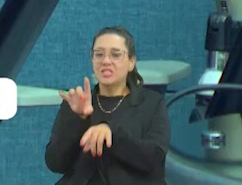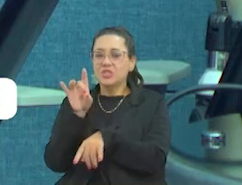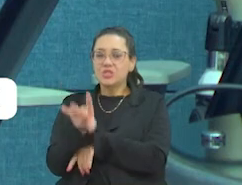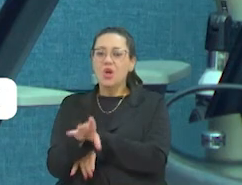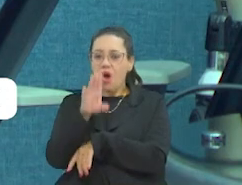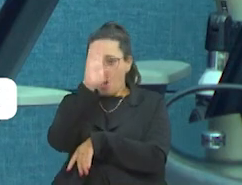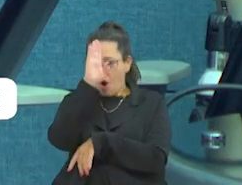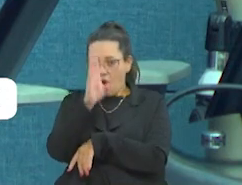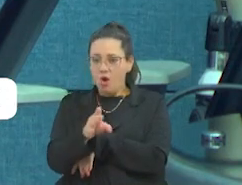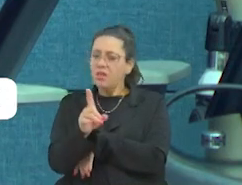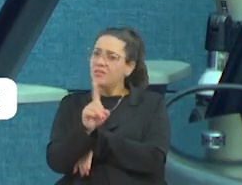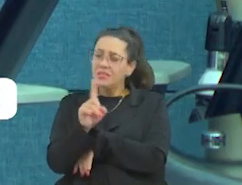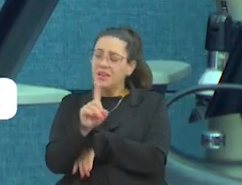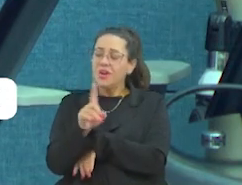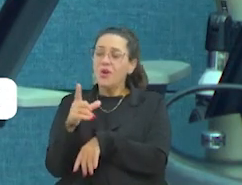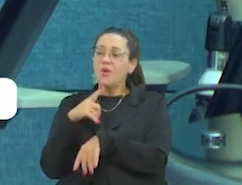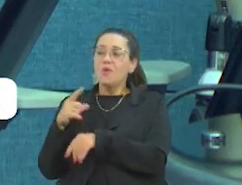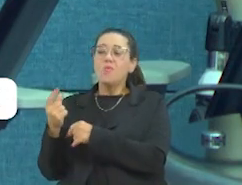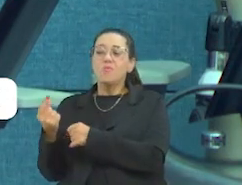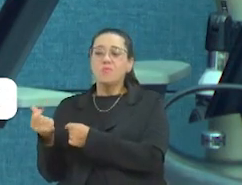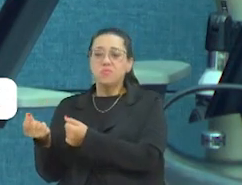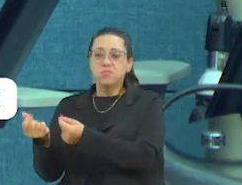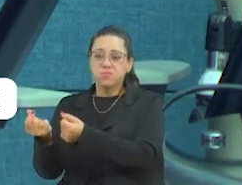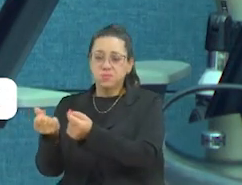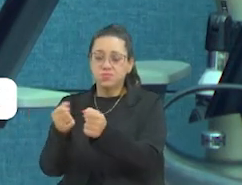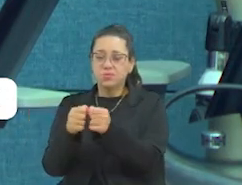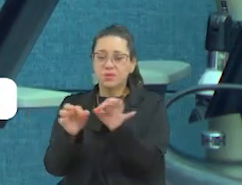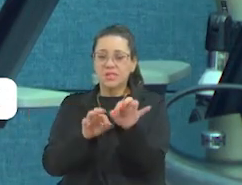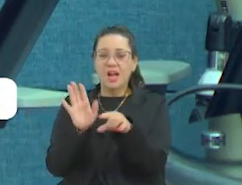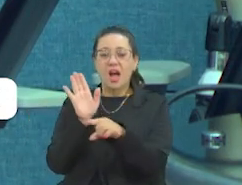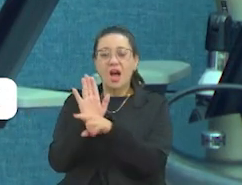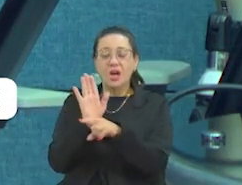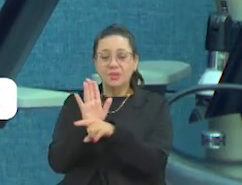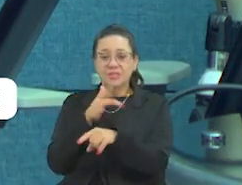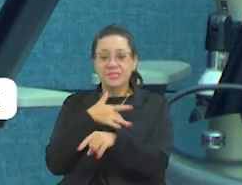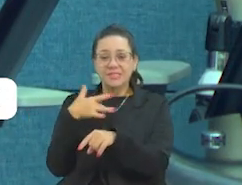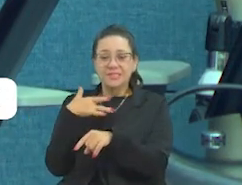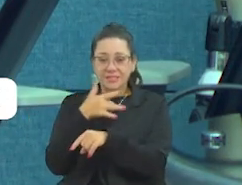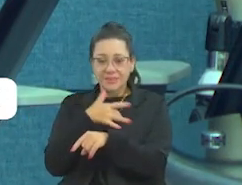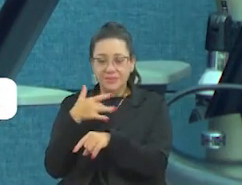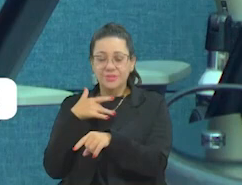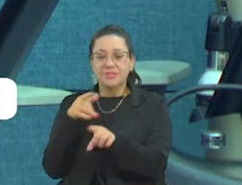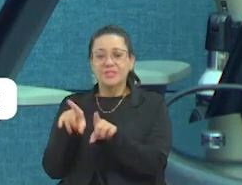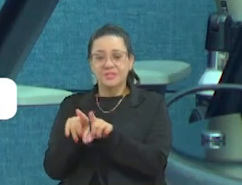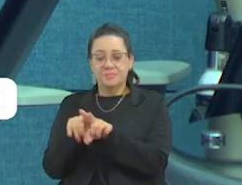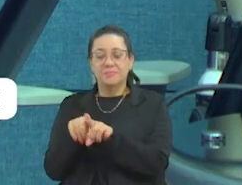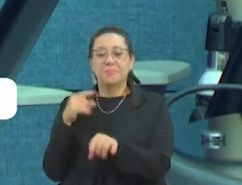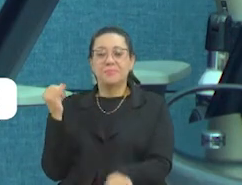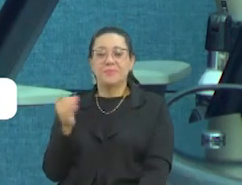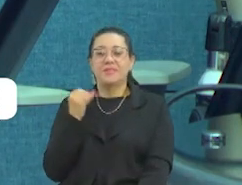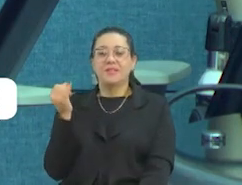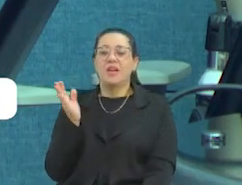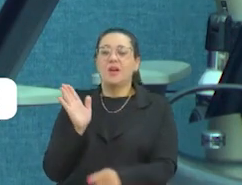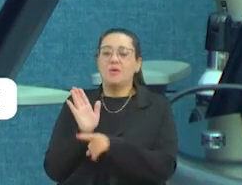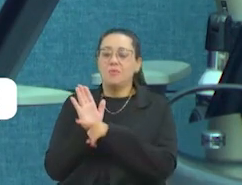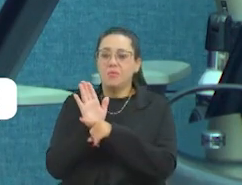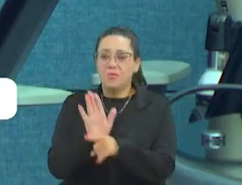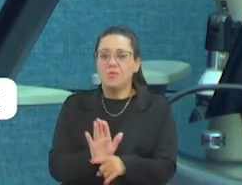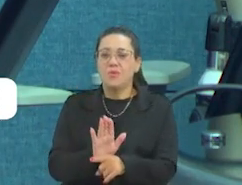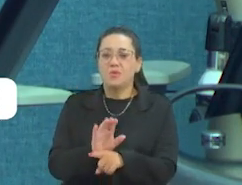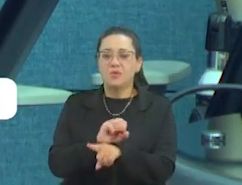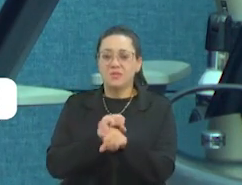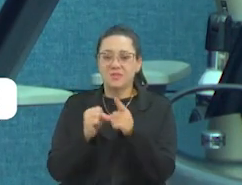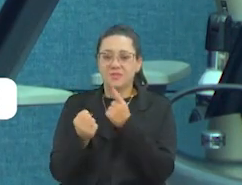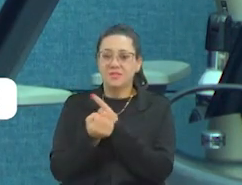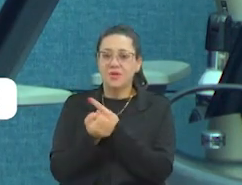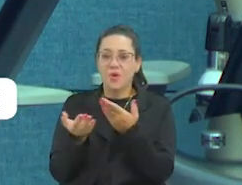busca de recursos para a saúde municipal e da Santa Casa, mas em assistência à população. Eu tenho um